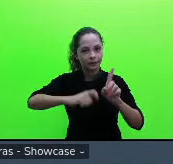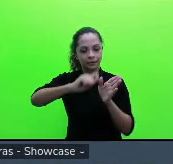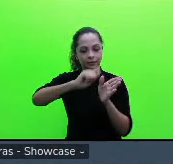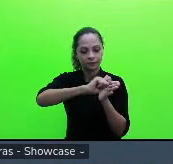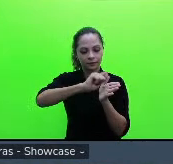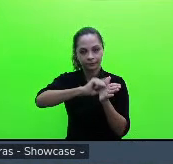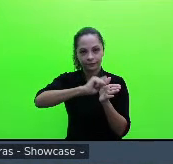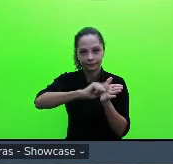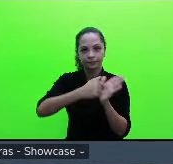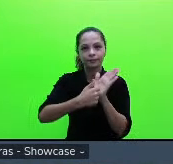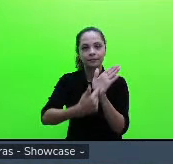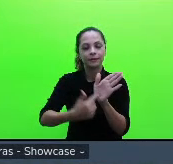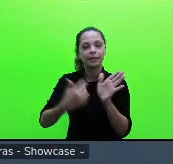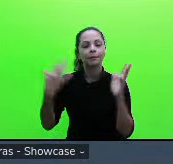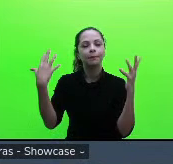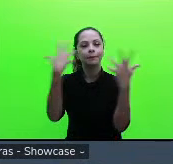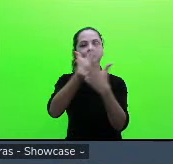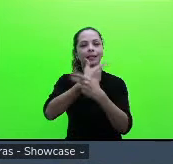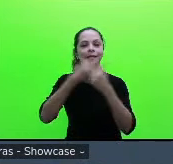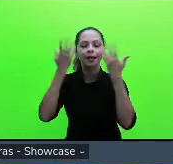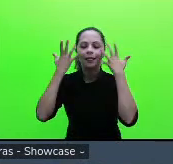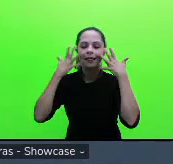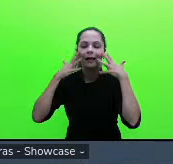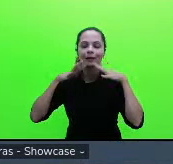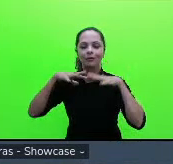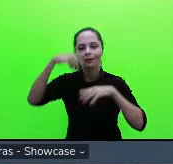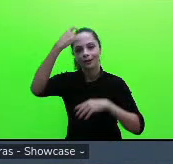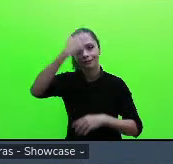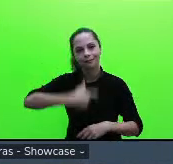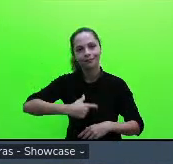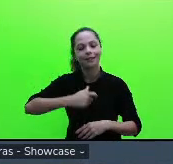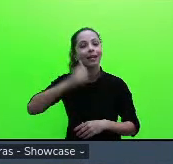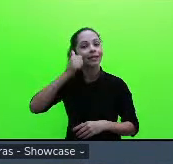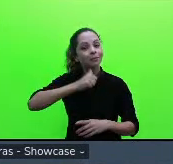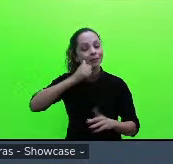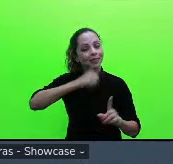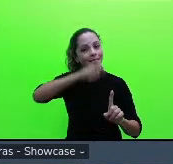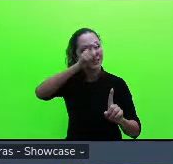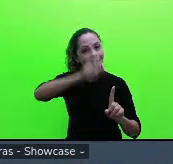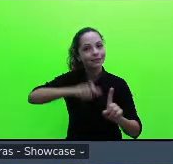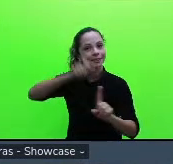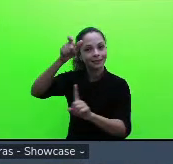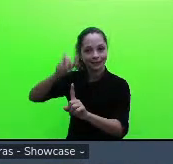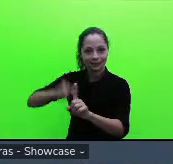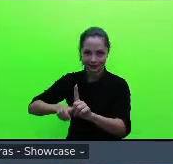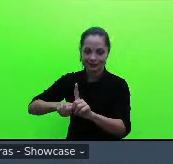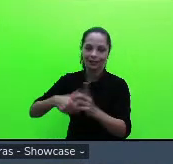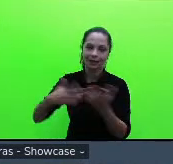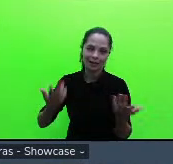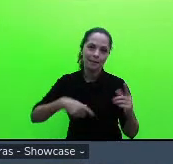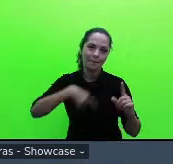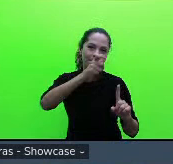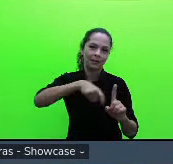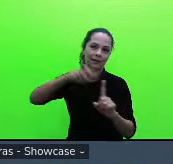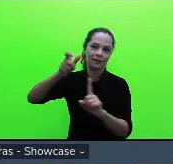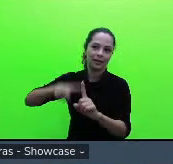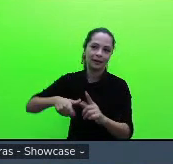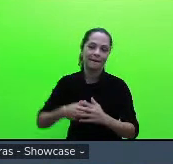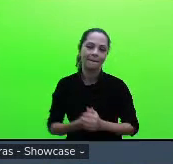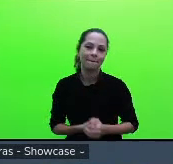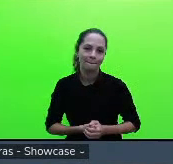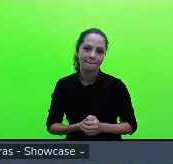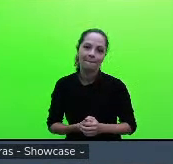natural dessas meninas desses personagens e que os